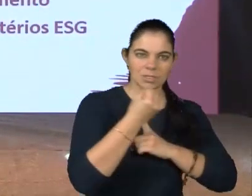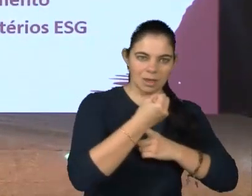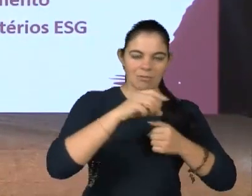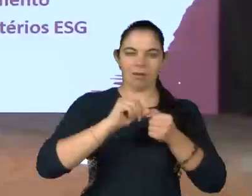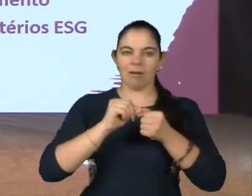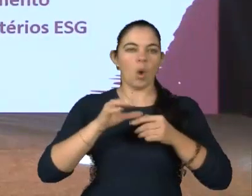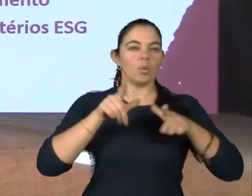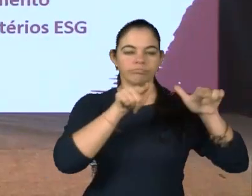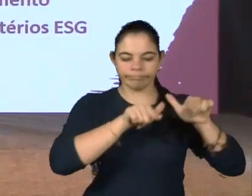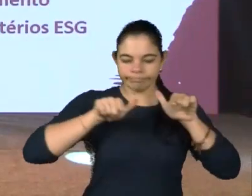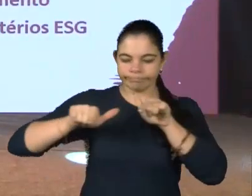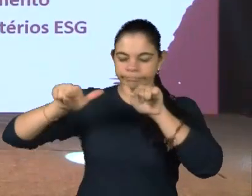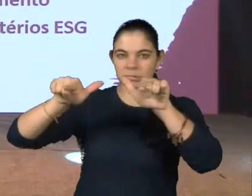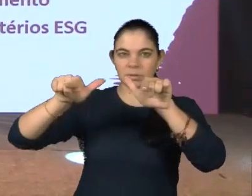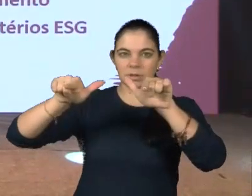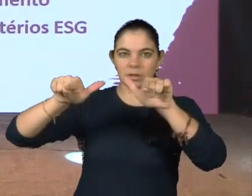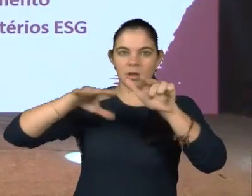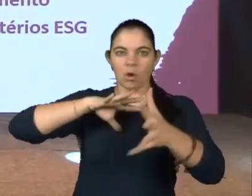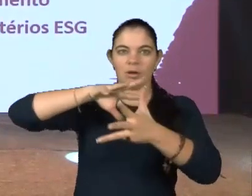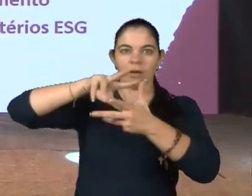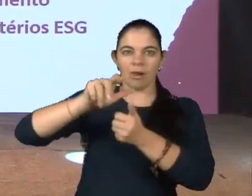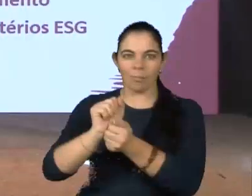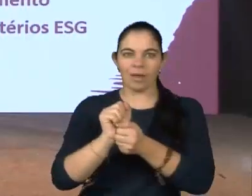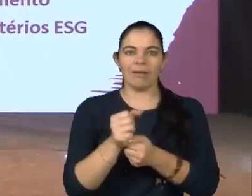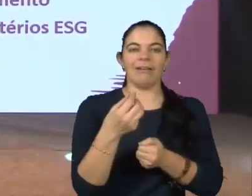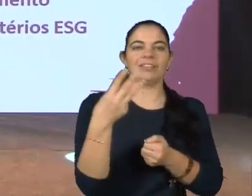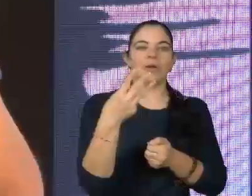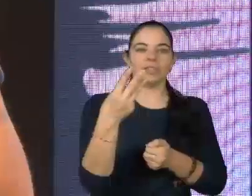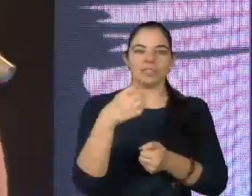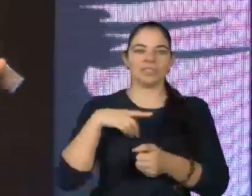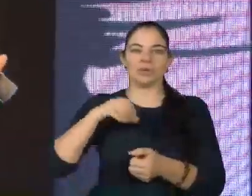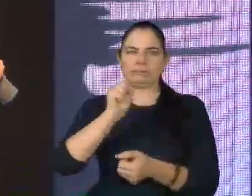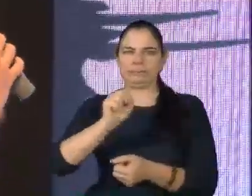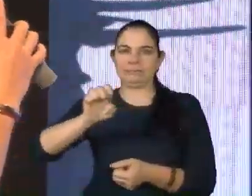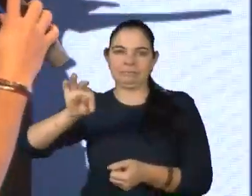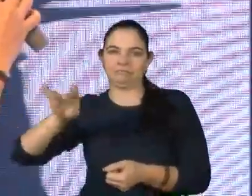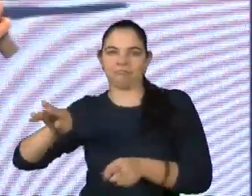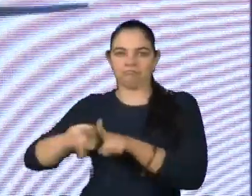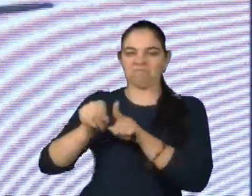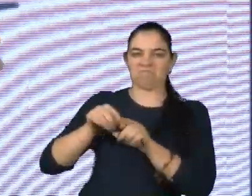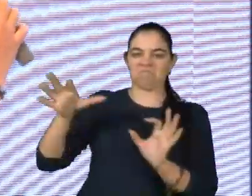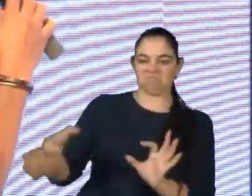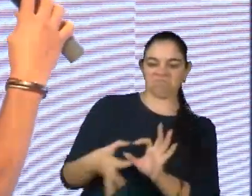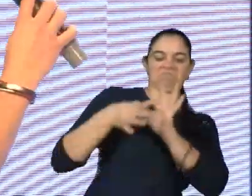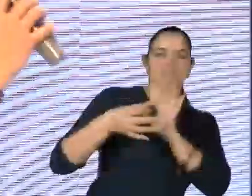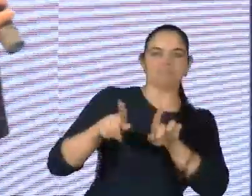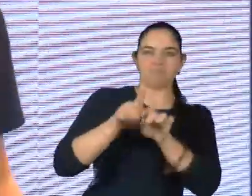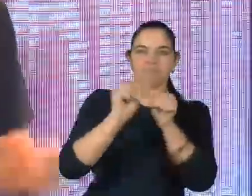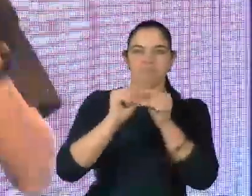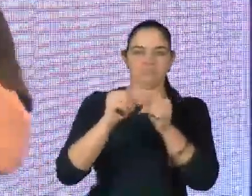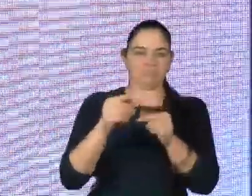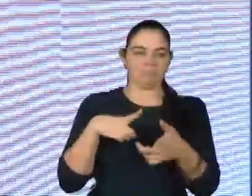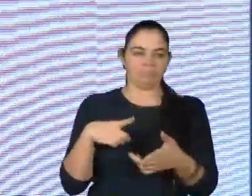em que elas estão inseridas, o que engloba o terceiro setor, vai mudar. Hoje a gente tem uma visão, no Brasil, muito